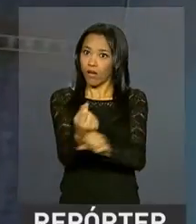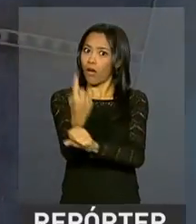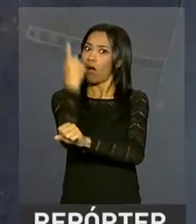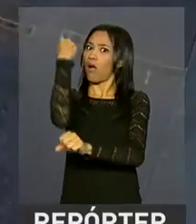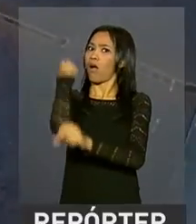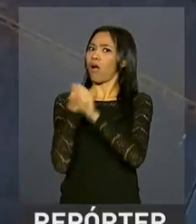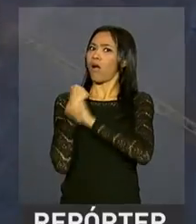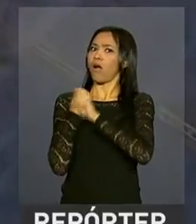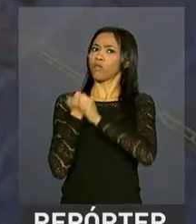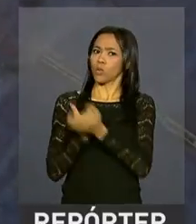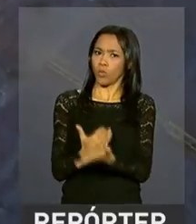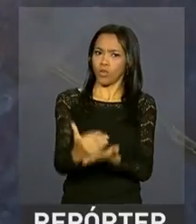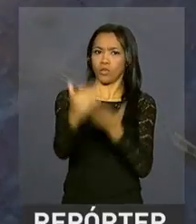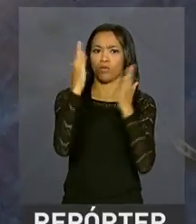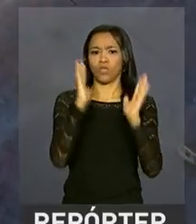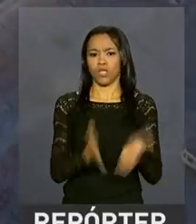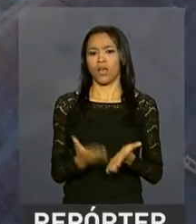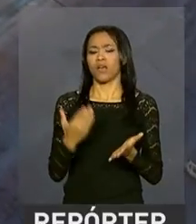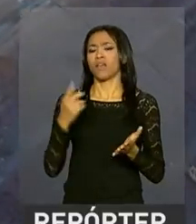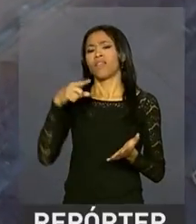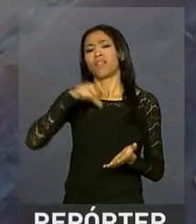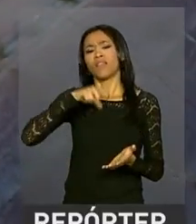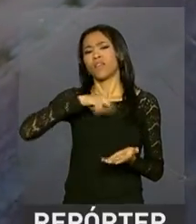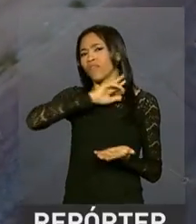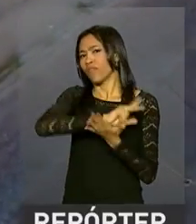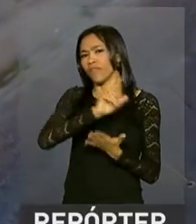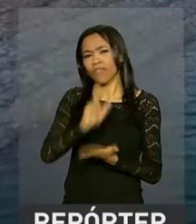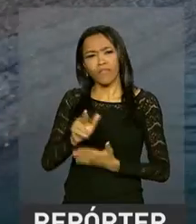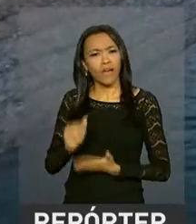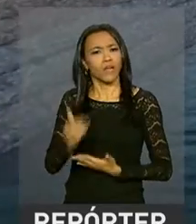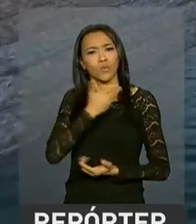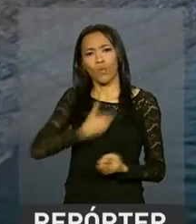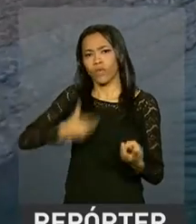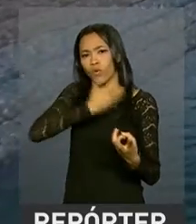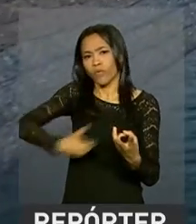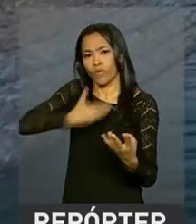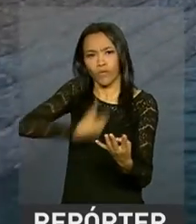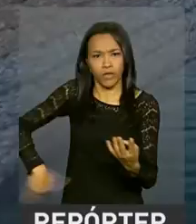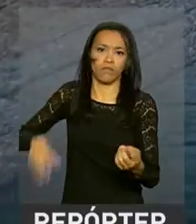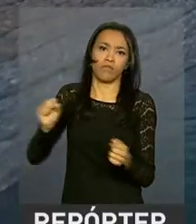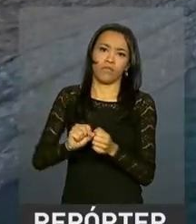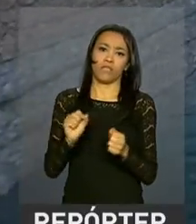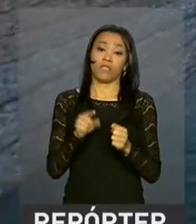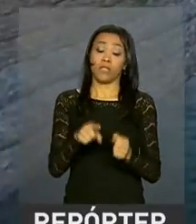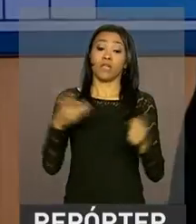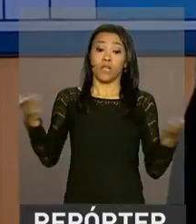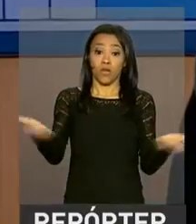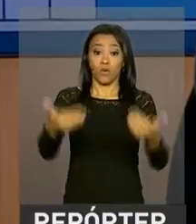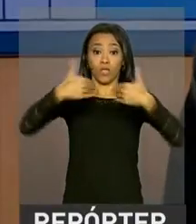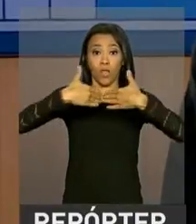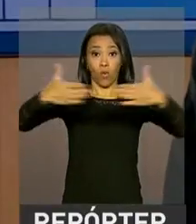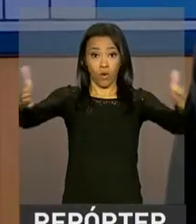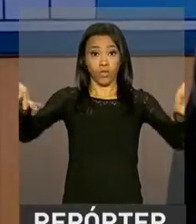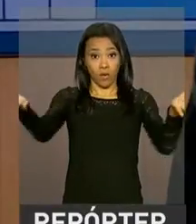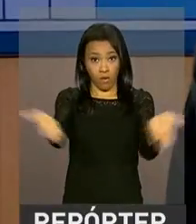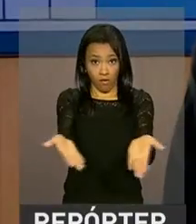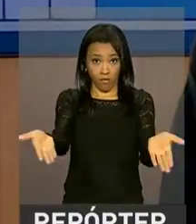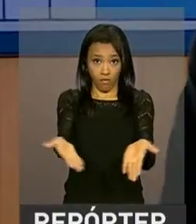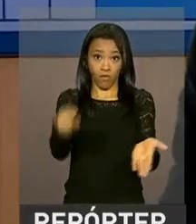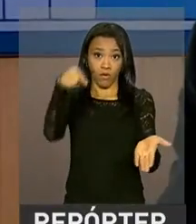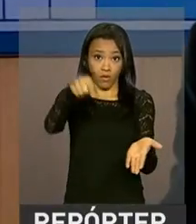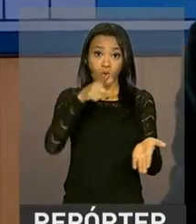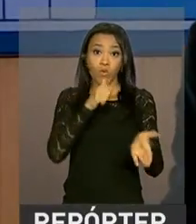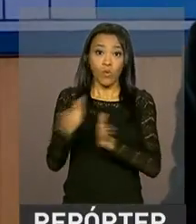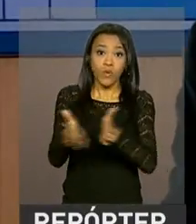anos atrás. Ela é fruto de vários governos. E ao mesmo tempo que nós fazemos esta inauguração, Agora, o fato